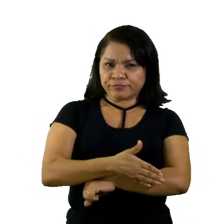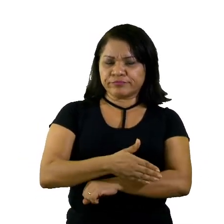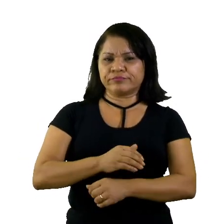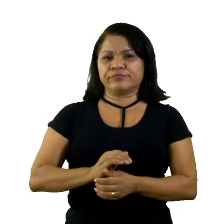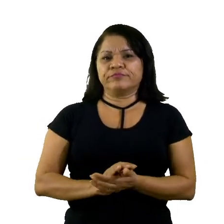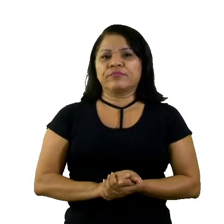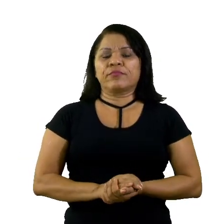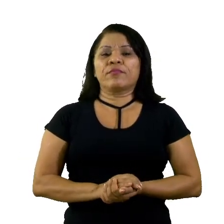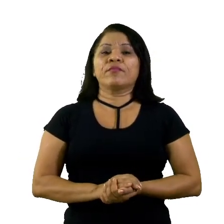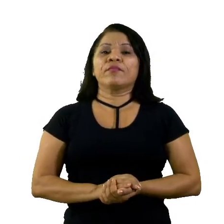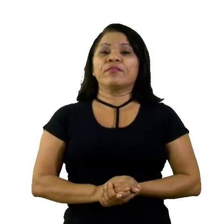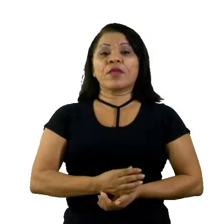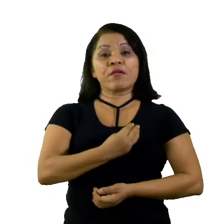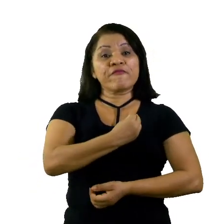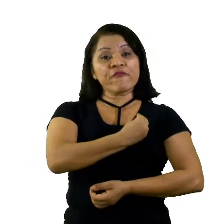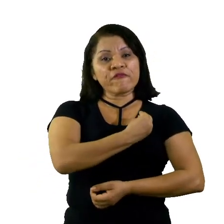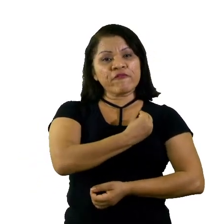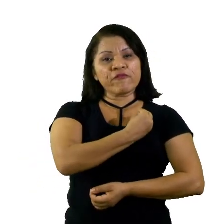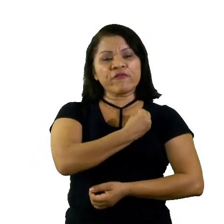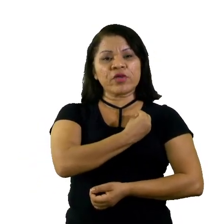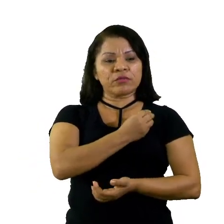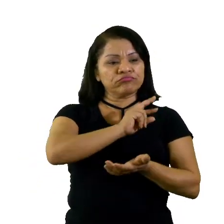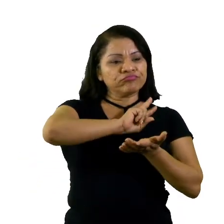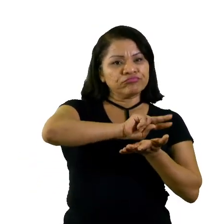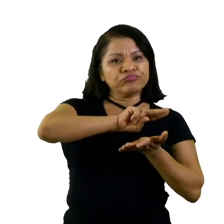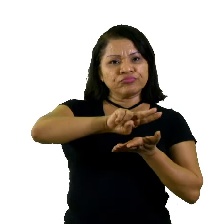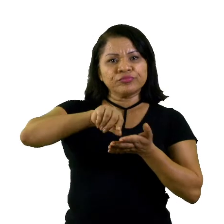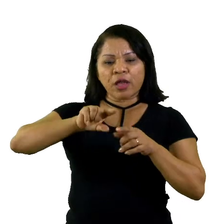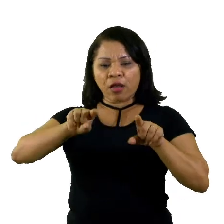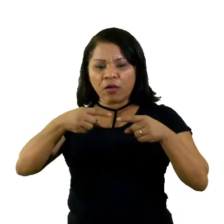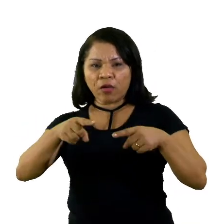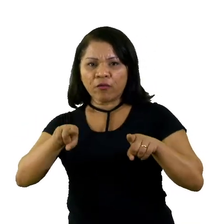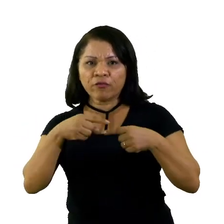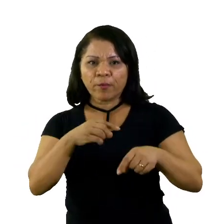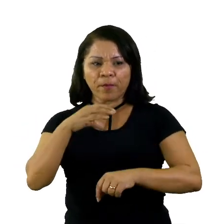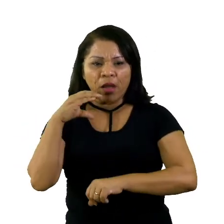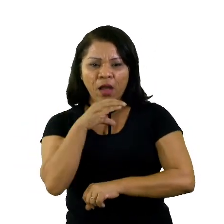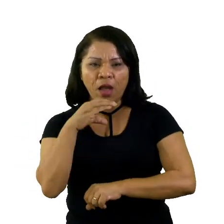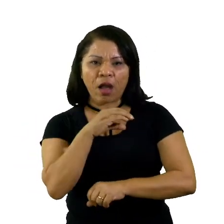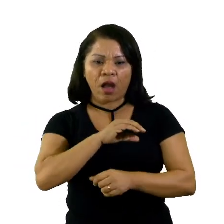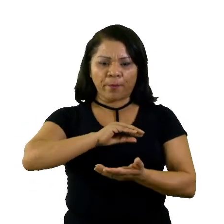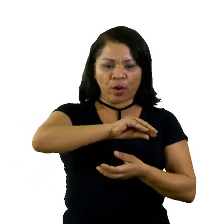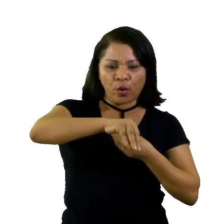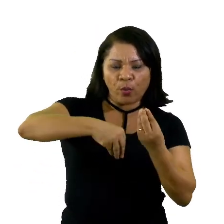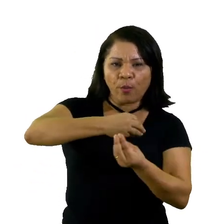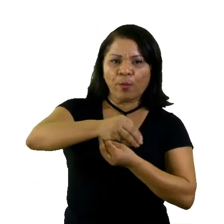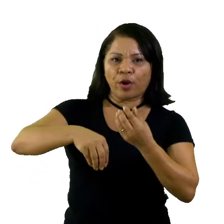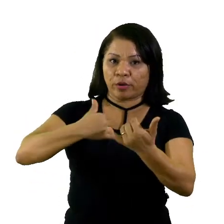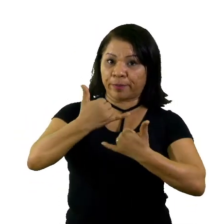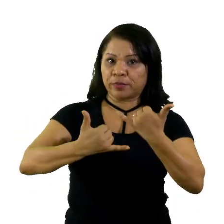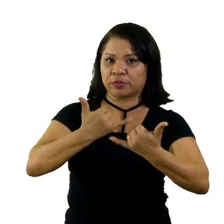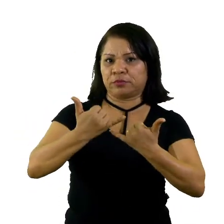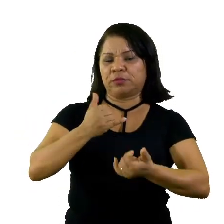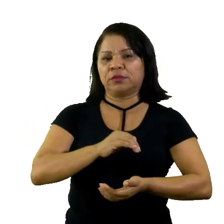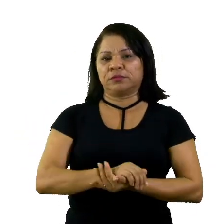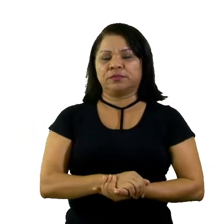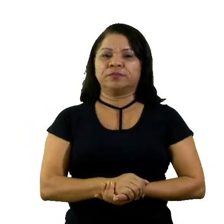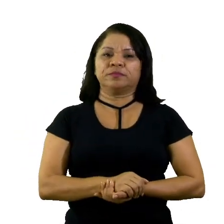Vivenciar diferentes ritmos, velocidades e fluxos nas interações e brincadeiras.